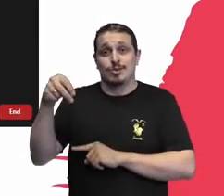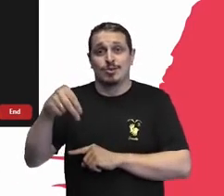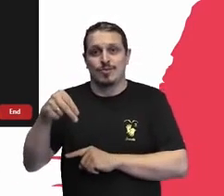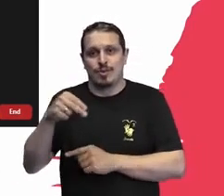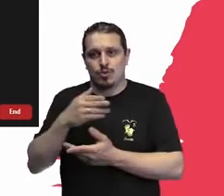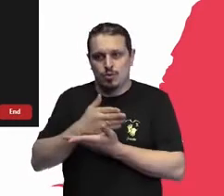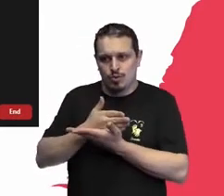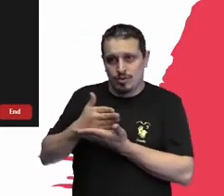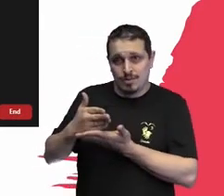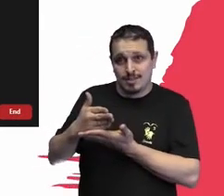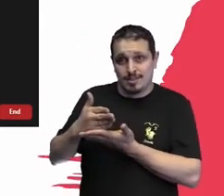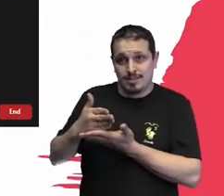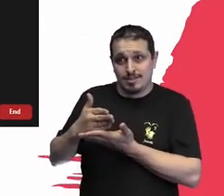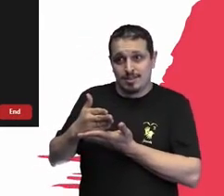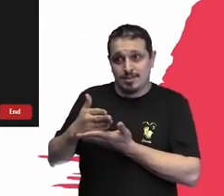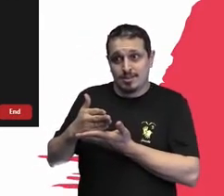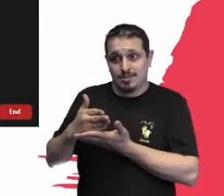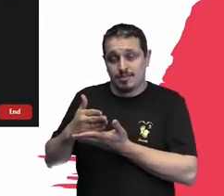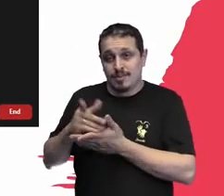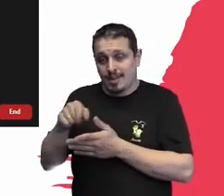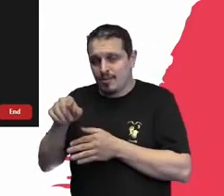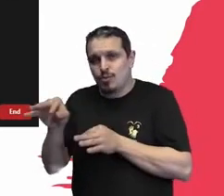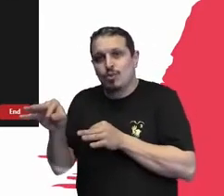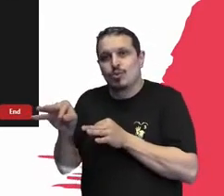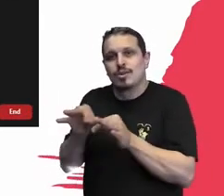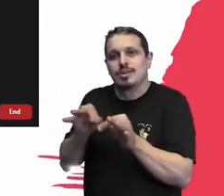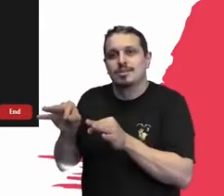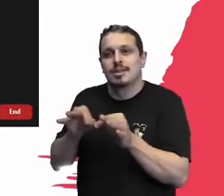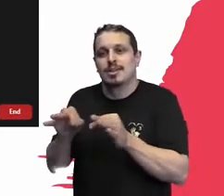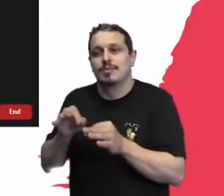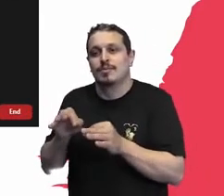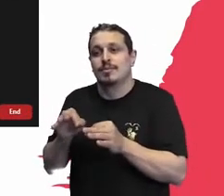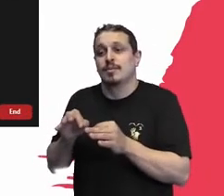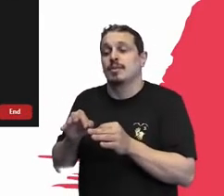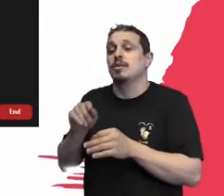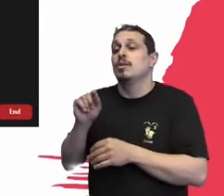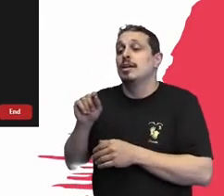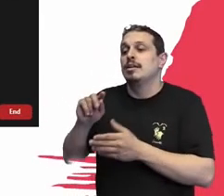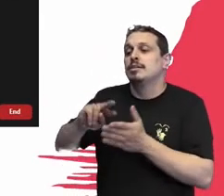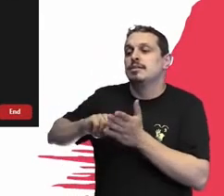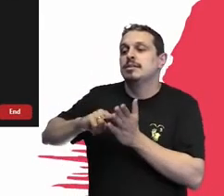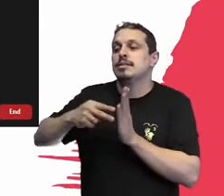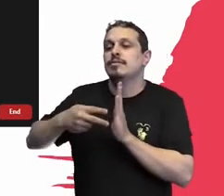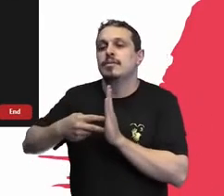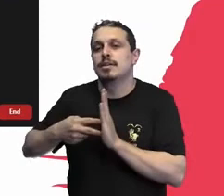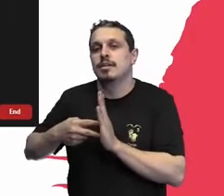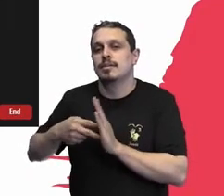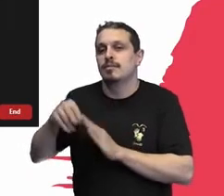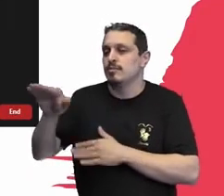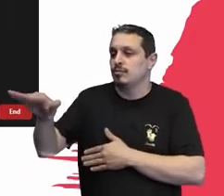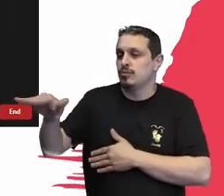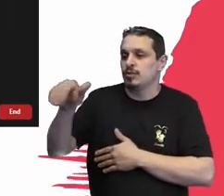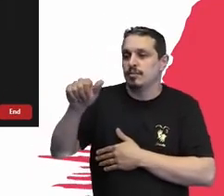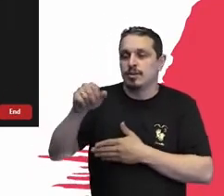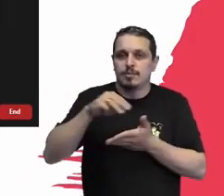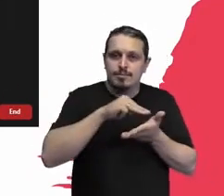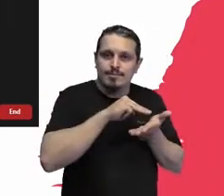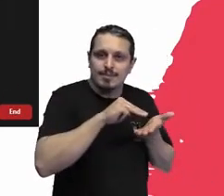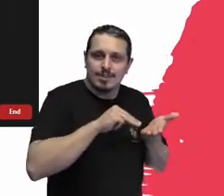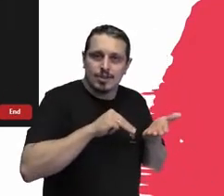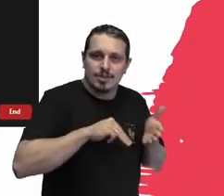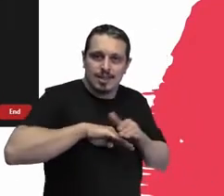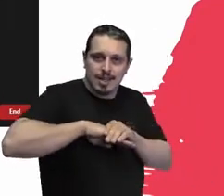a montar esse projeto, que significa o quê? Pegar toda a metodologia que foi adaptada pelos